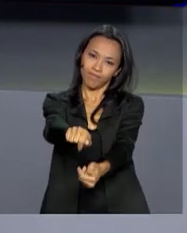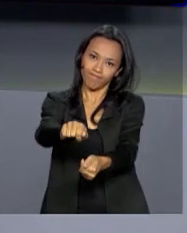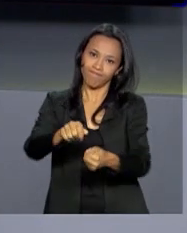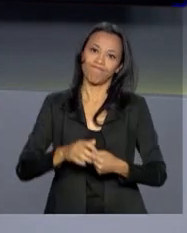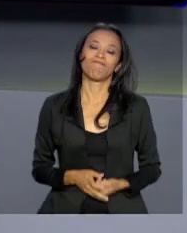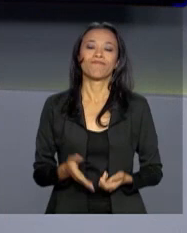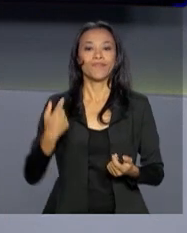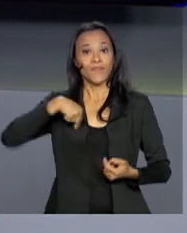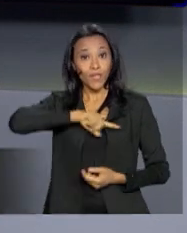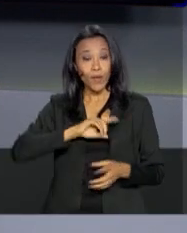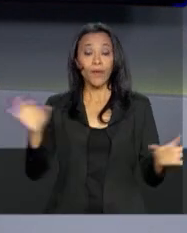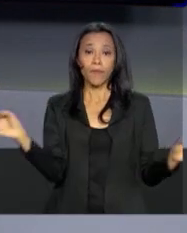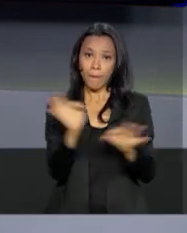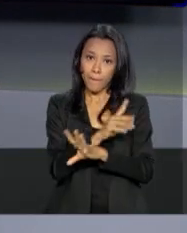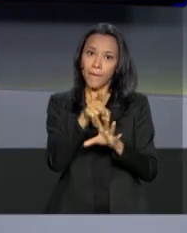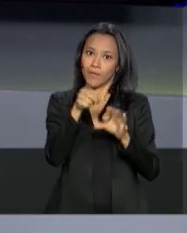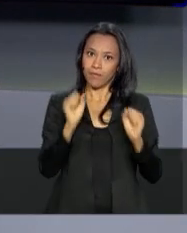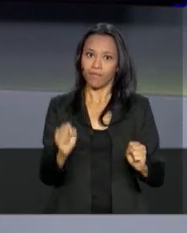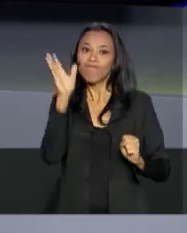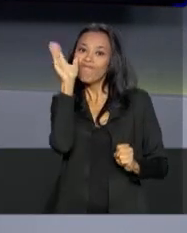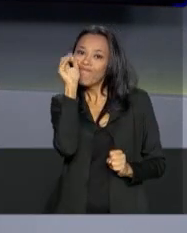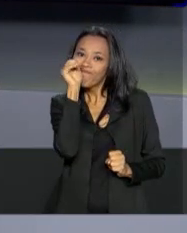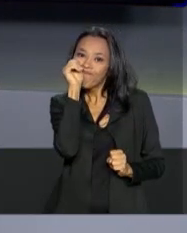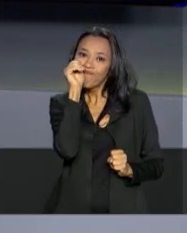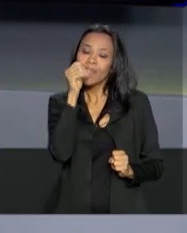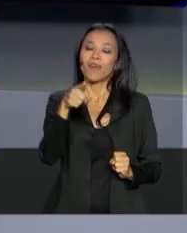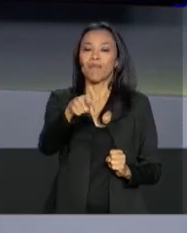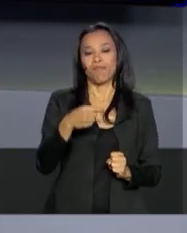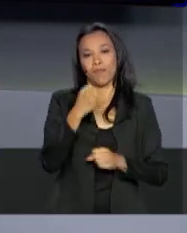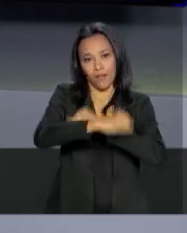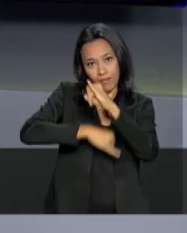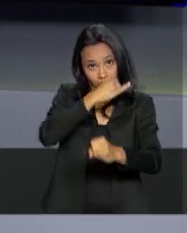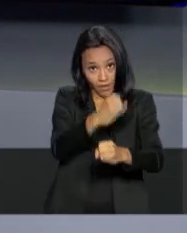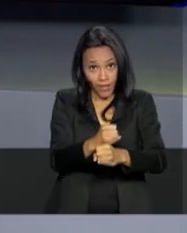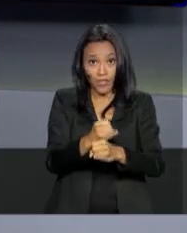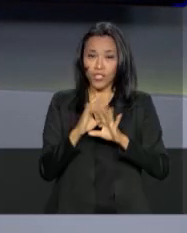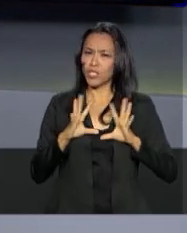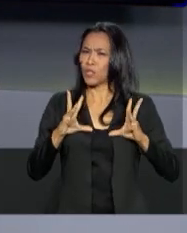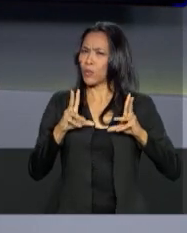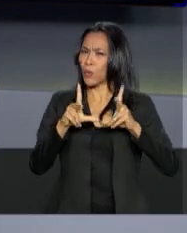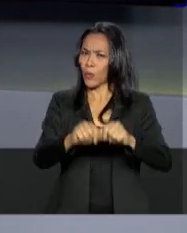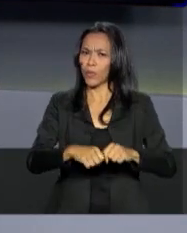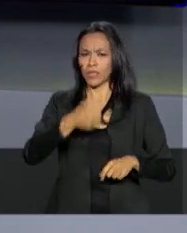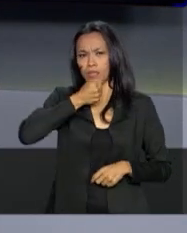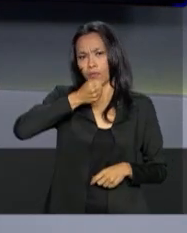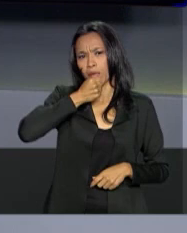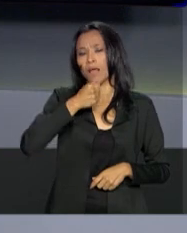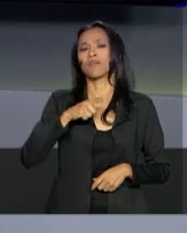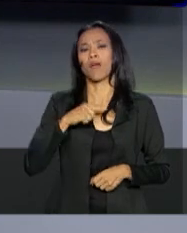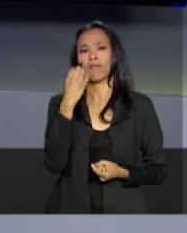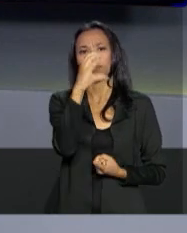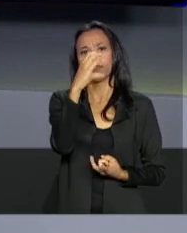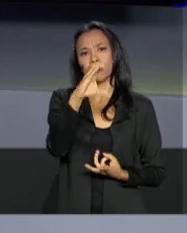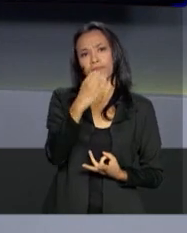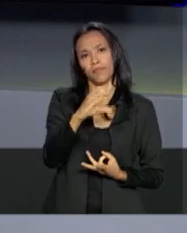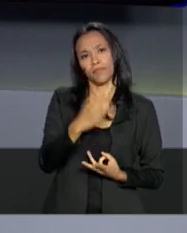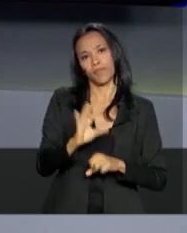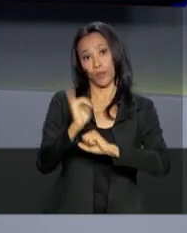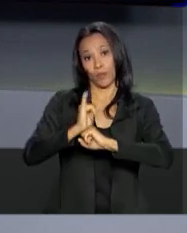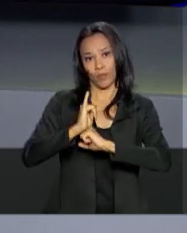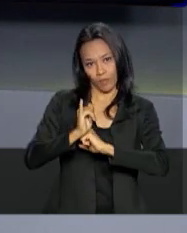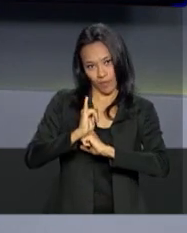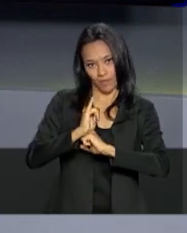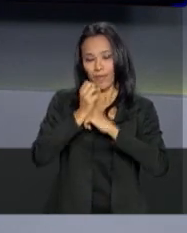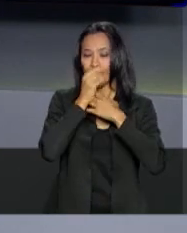ficamos por aqui. Você acompanha a programação ao vivo pelo site da NBR e todas as reportagens estão disponíveis em nosso canal no